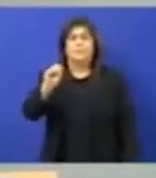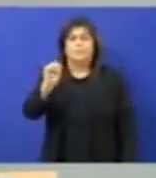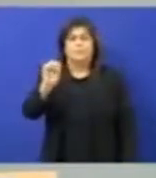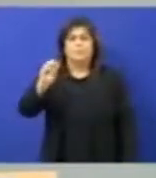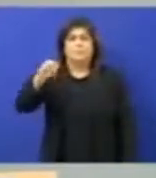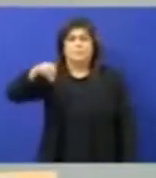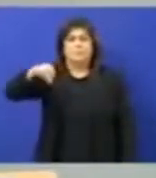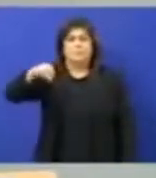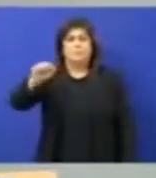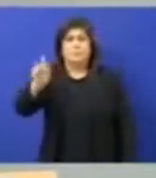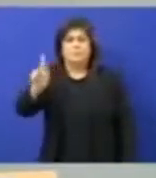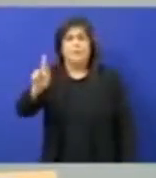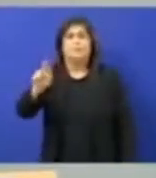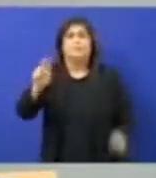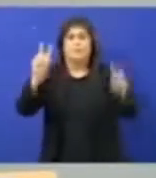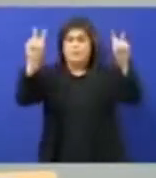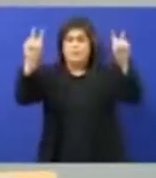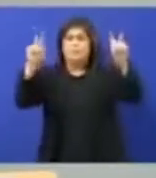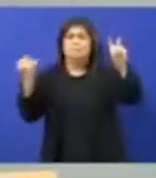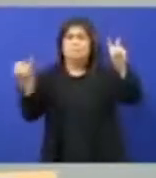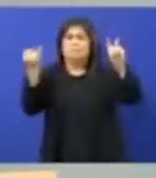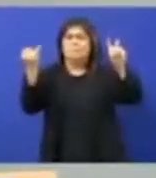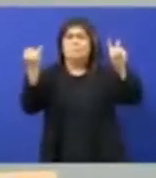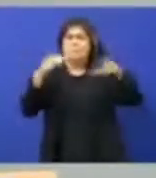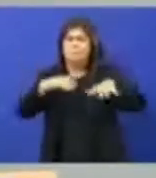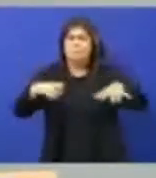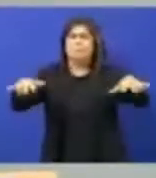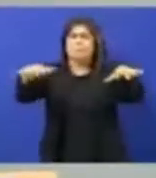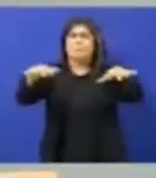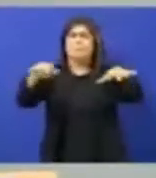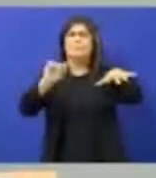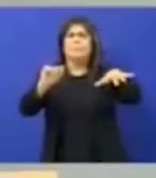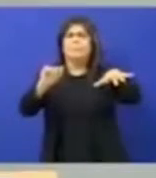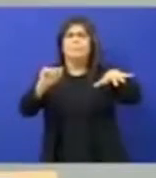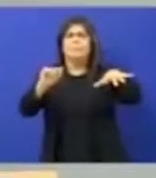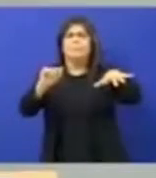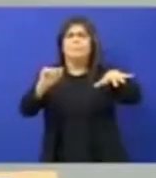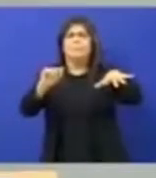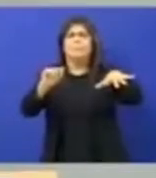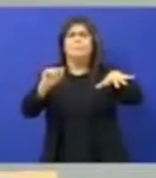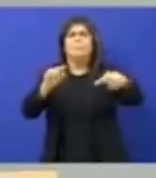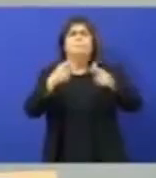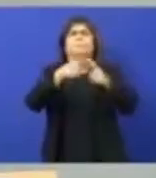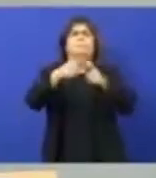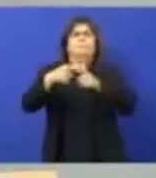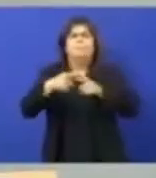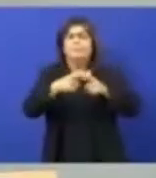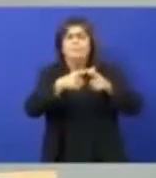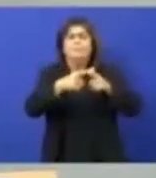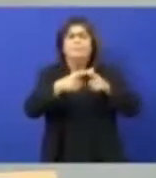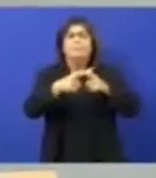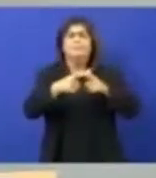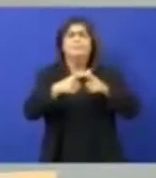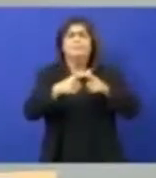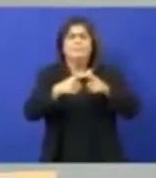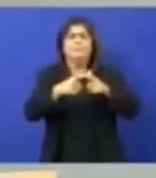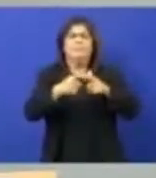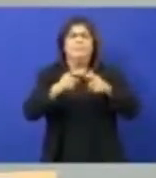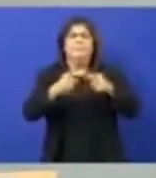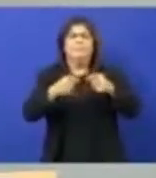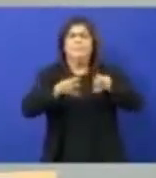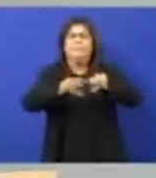era muito pertinente naquele momento, o aumento da insegurança na nossa cidade. E de lá trouxemos alguns